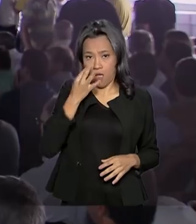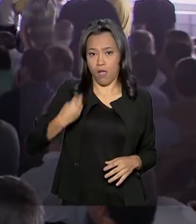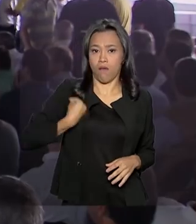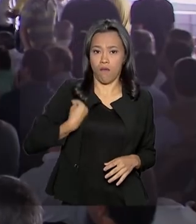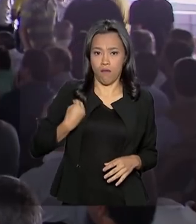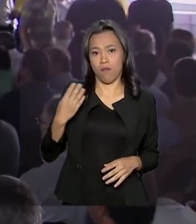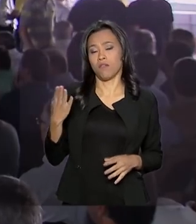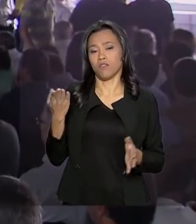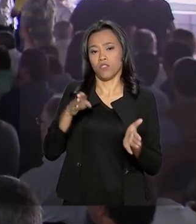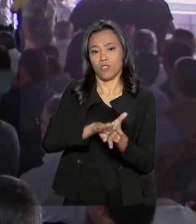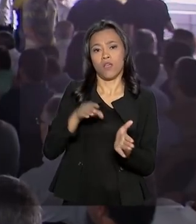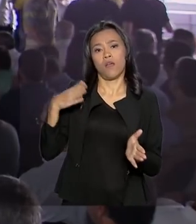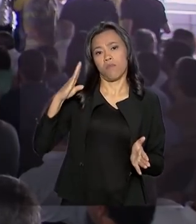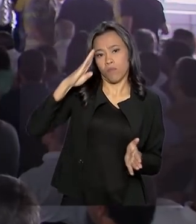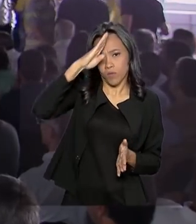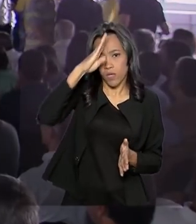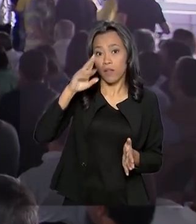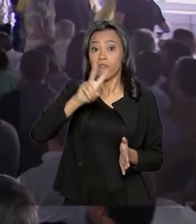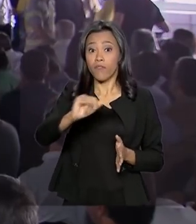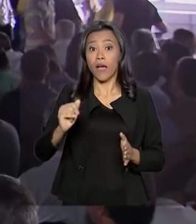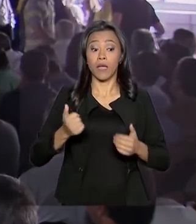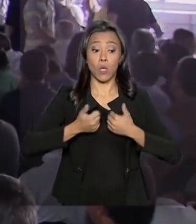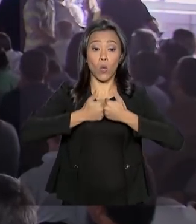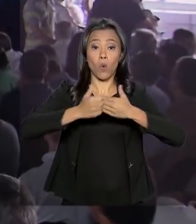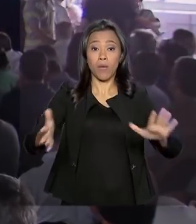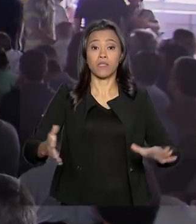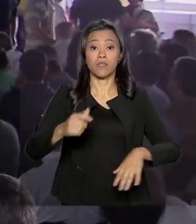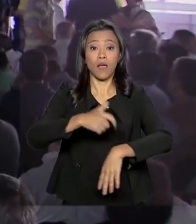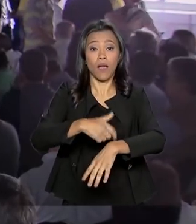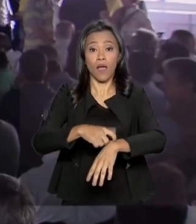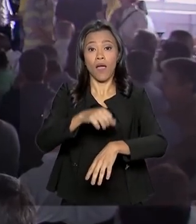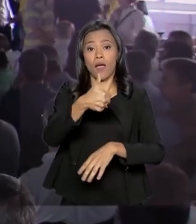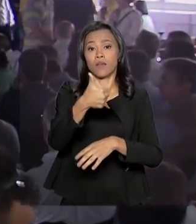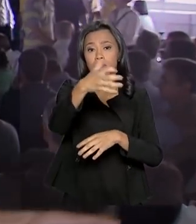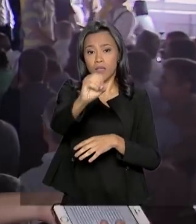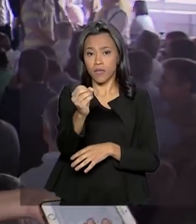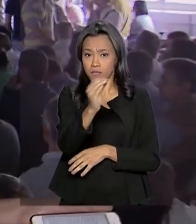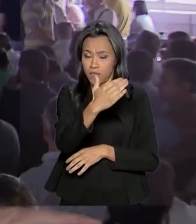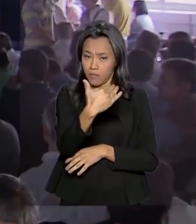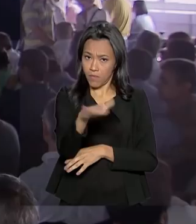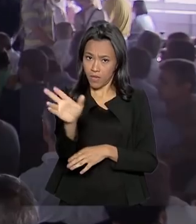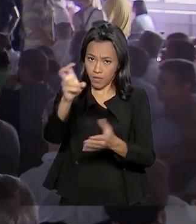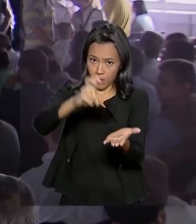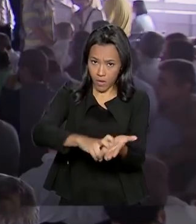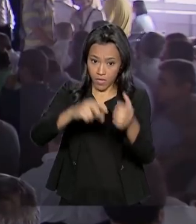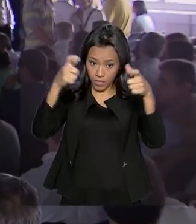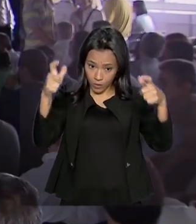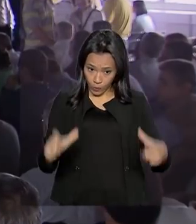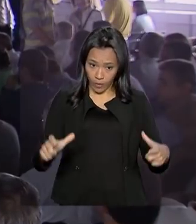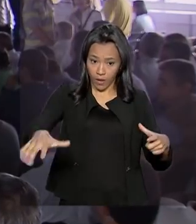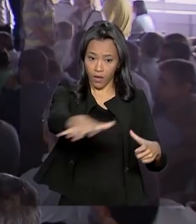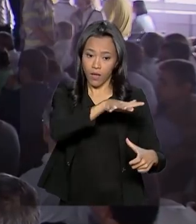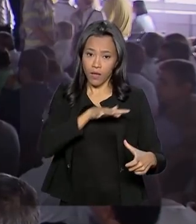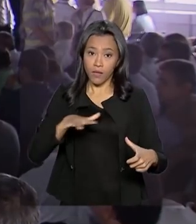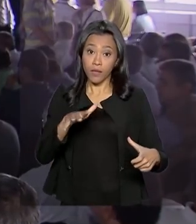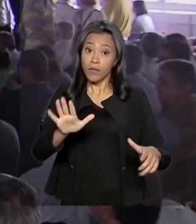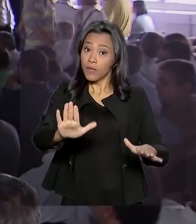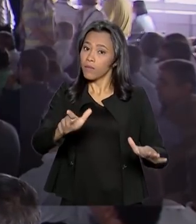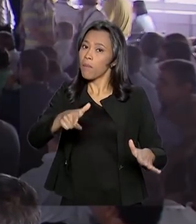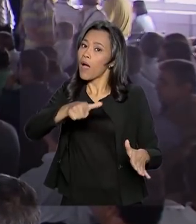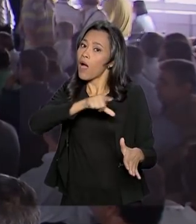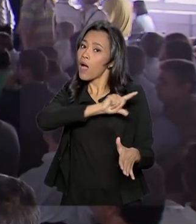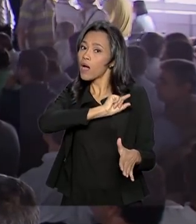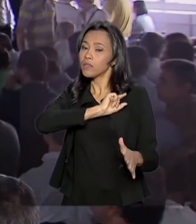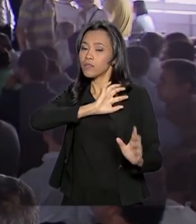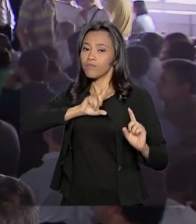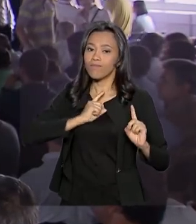Ele participa da cerimônia oficial de abertura, prevista para começar às 10h30 da manhã, aqui nesse espaço onde a gente está agora. E antes, ele se